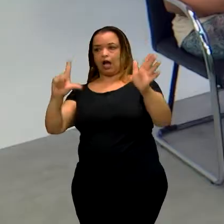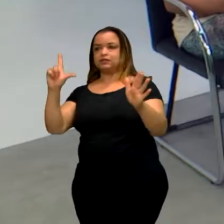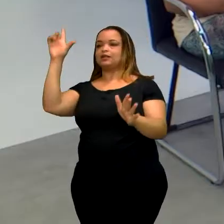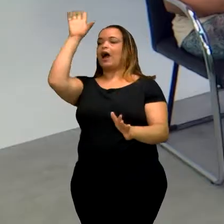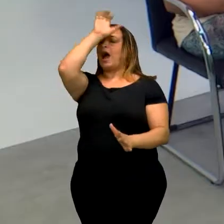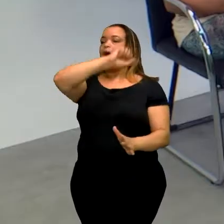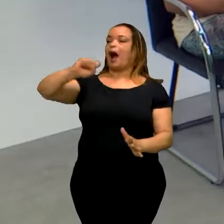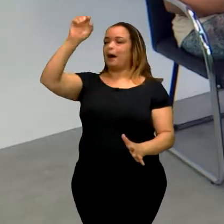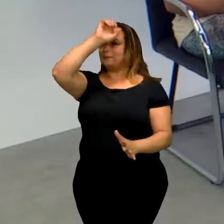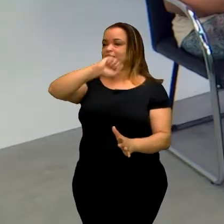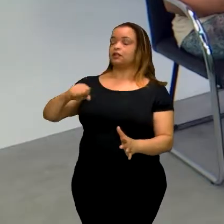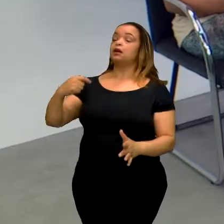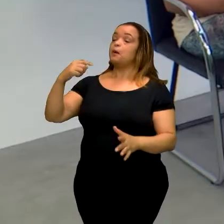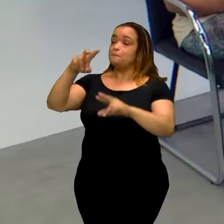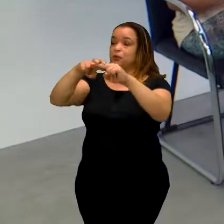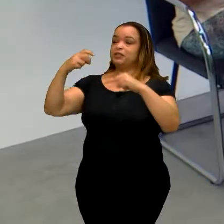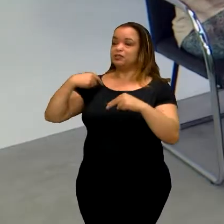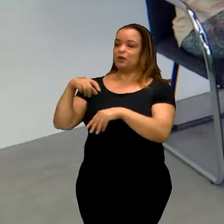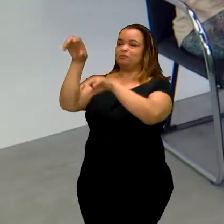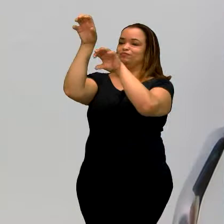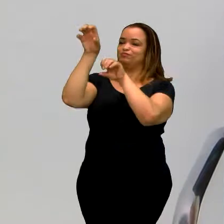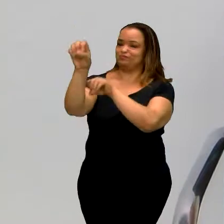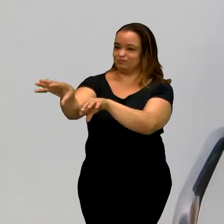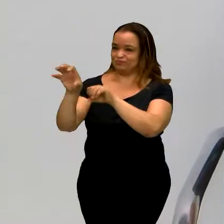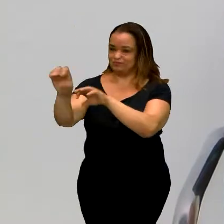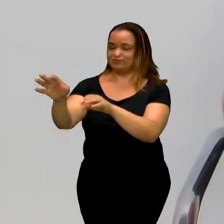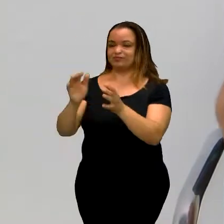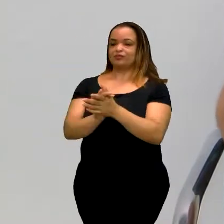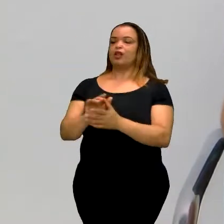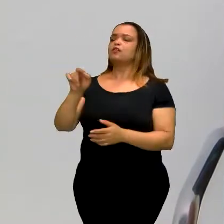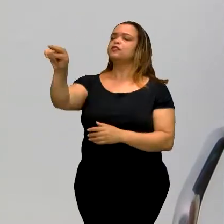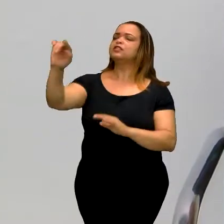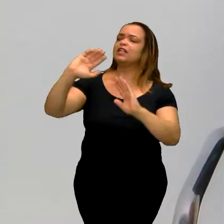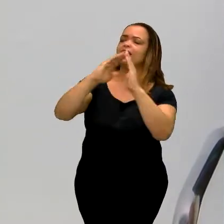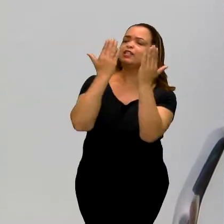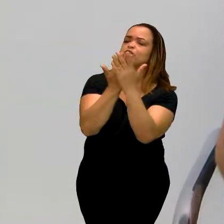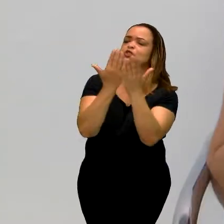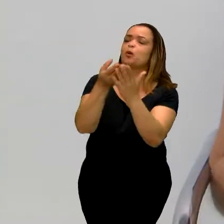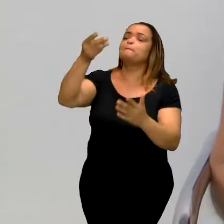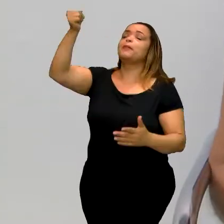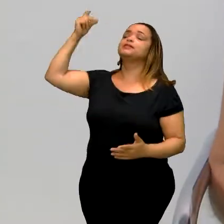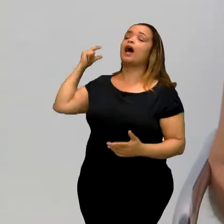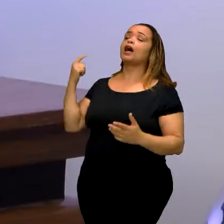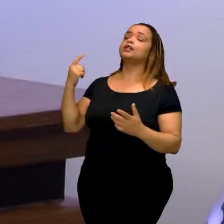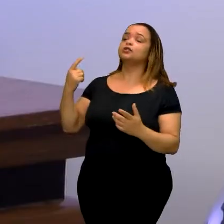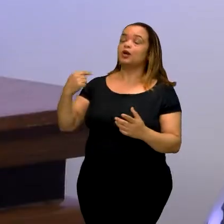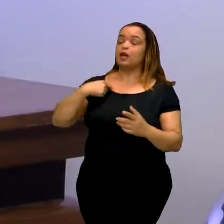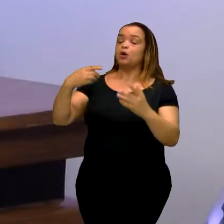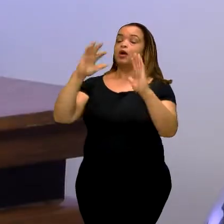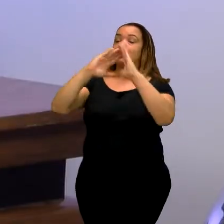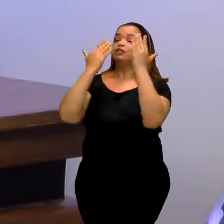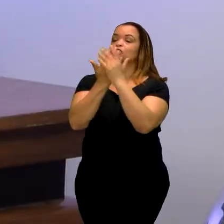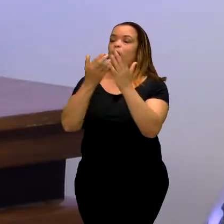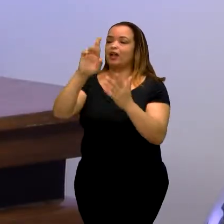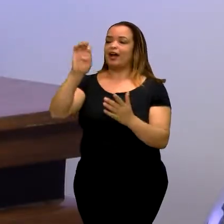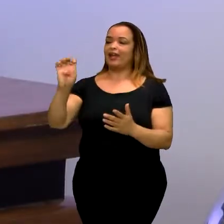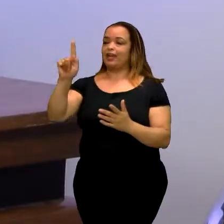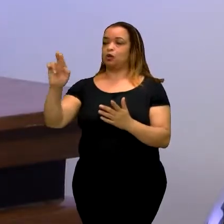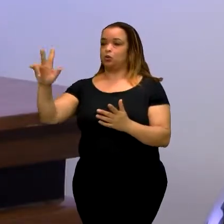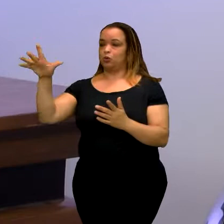Daí a minha contribuição. E você estudou numa escola, que tipo de escola? Regular. Eu